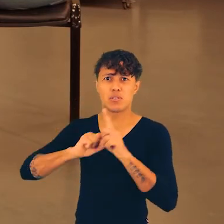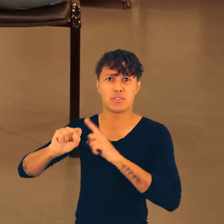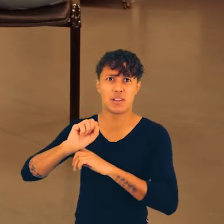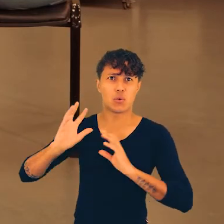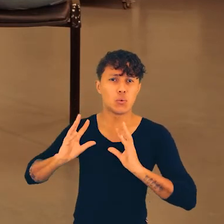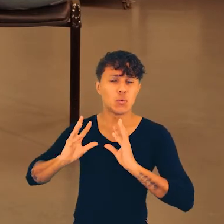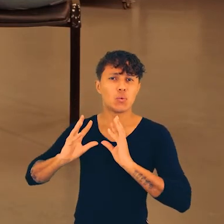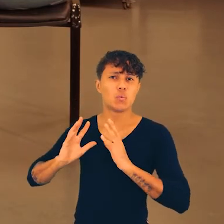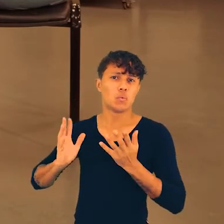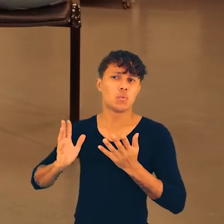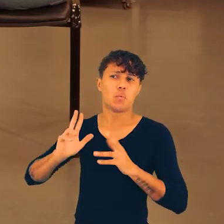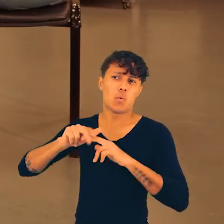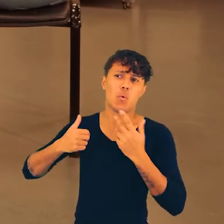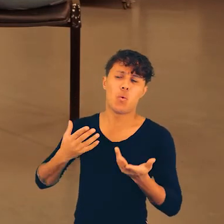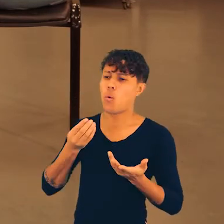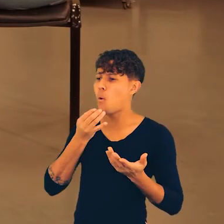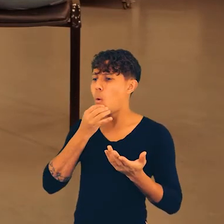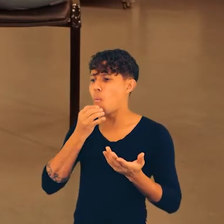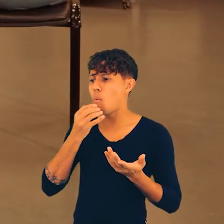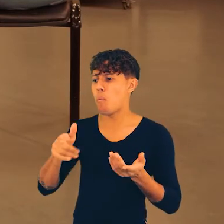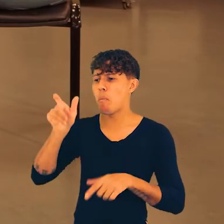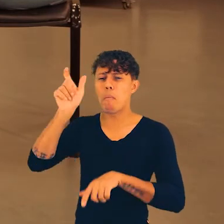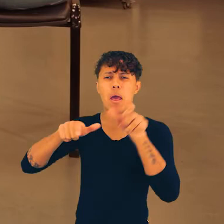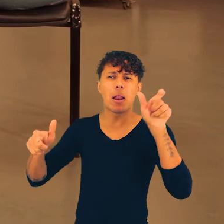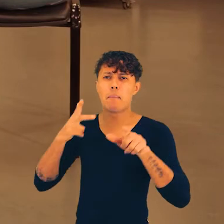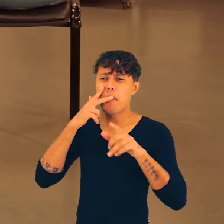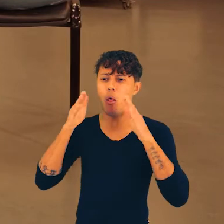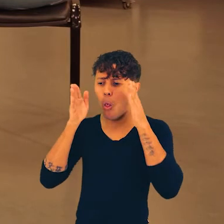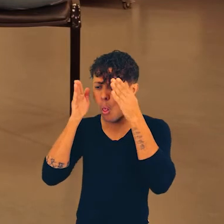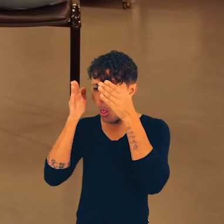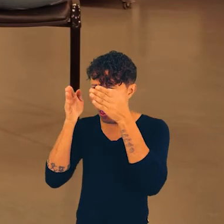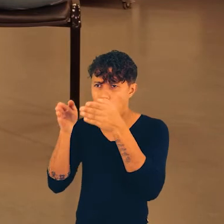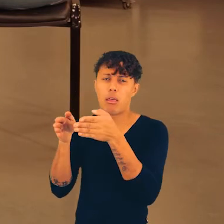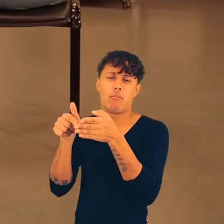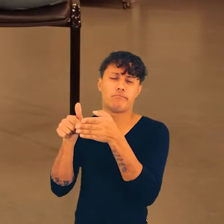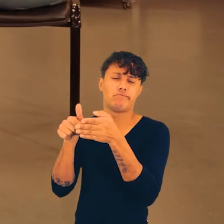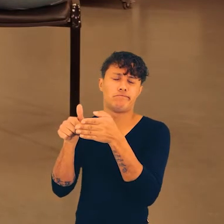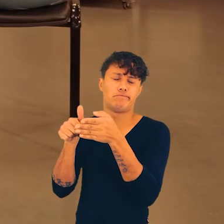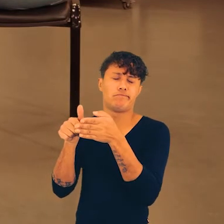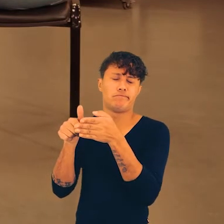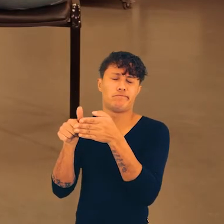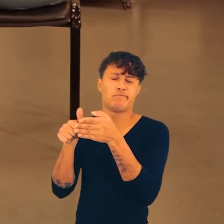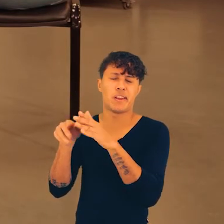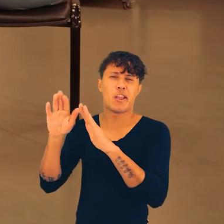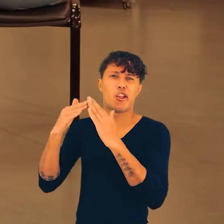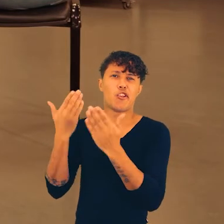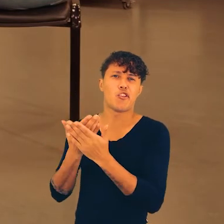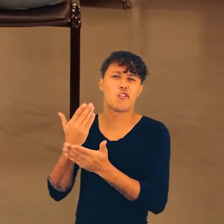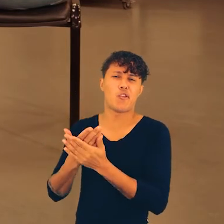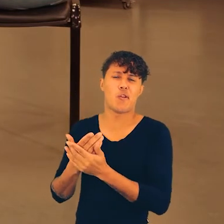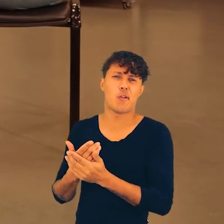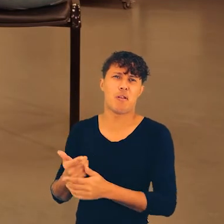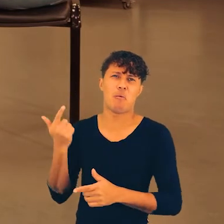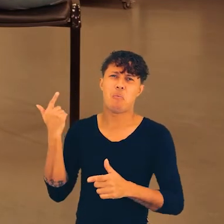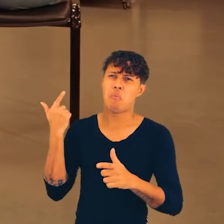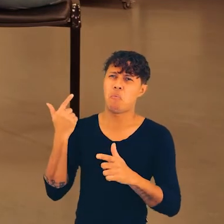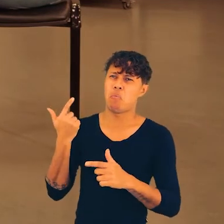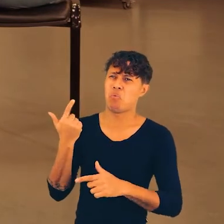Mais social, gente, que envolve tudo, sabe? Porque, às vezes, as pessoas têm uma visão muito fechada de que, tipo, ah,